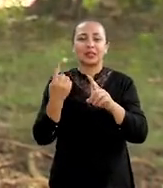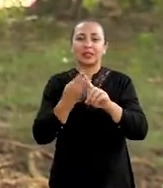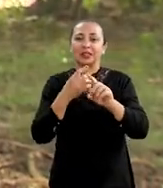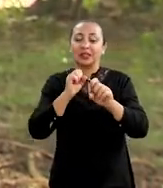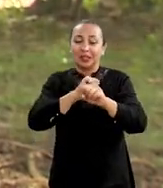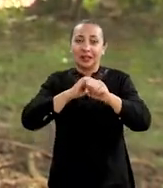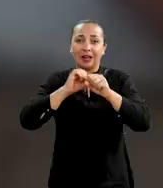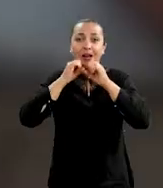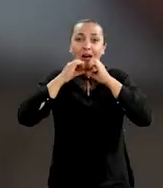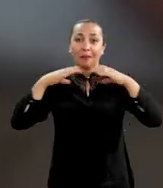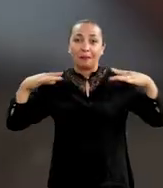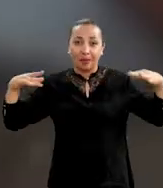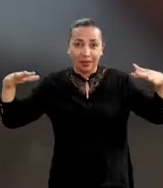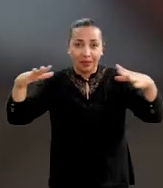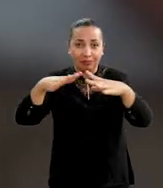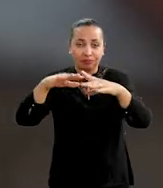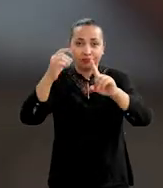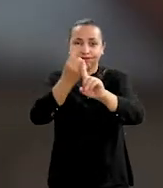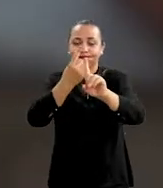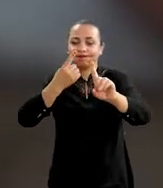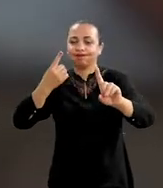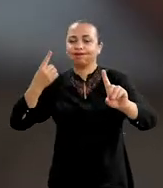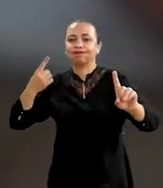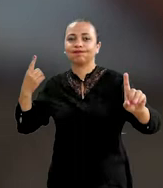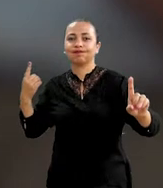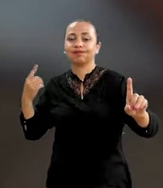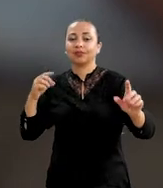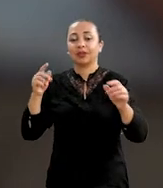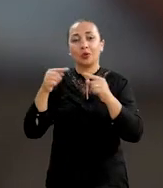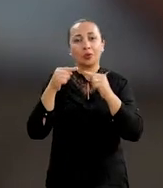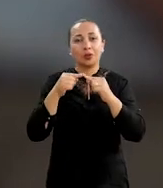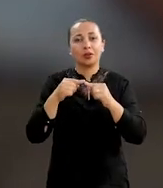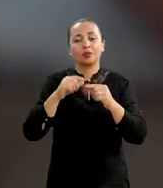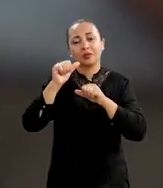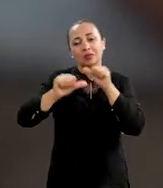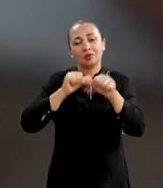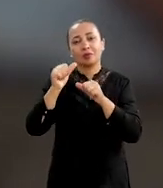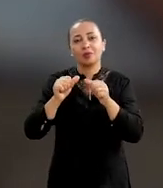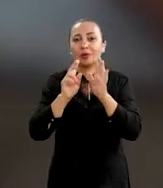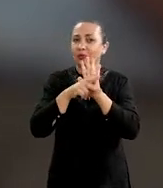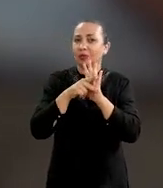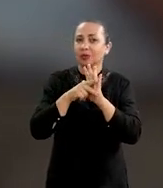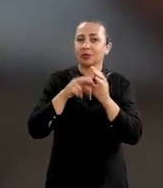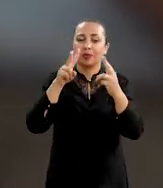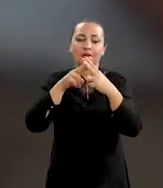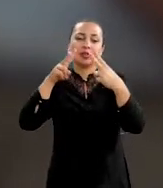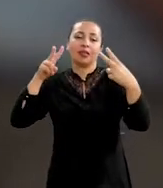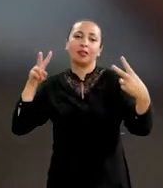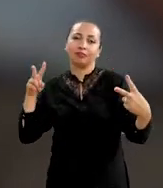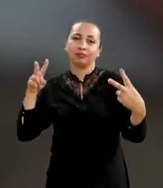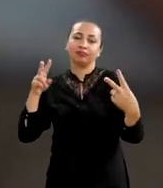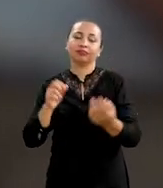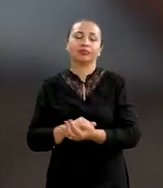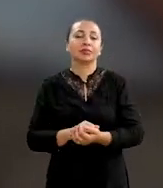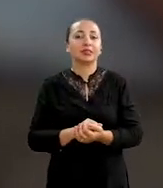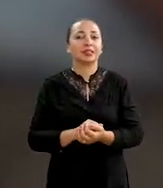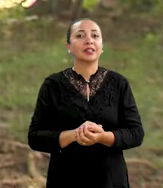isolamento social. Os contatos para desenvolver o projeto foram através de contatos online.